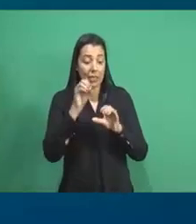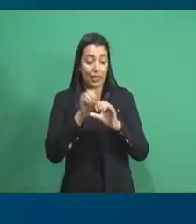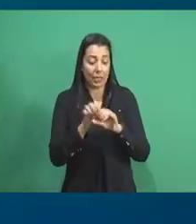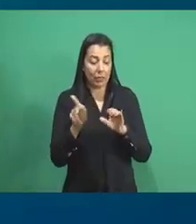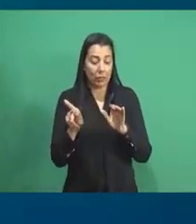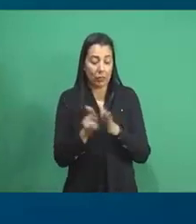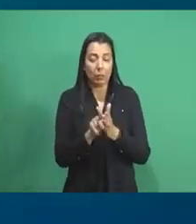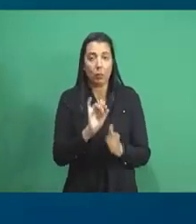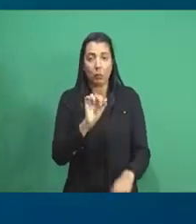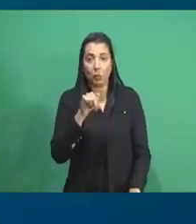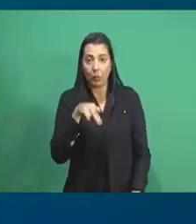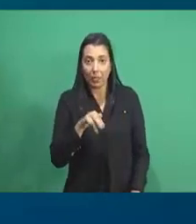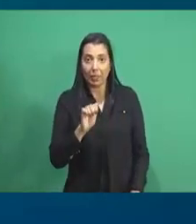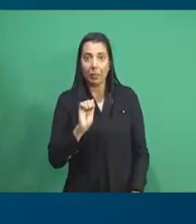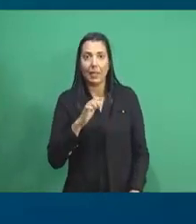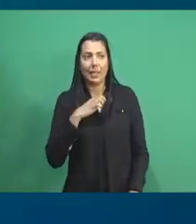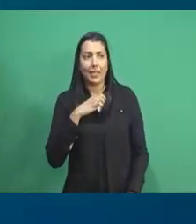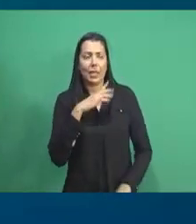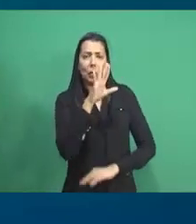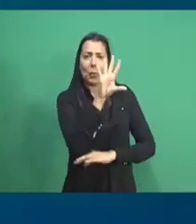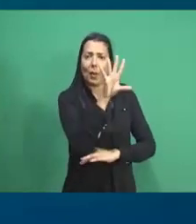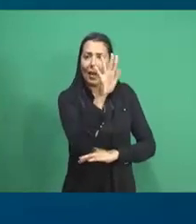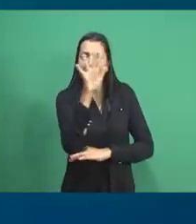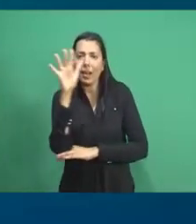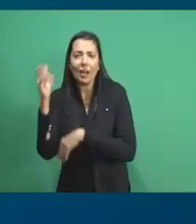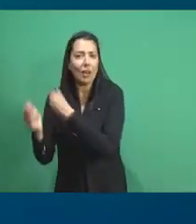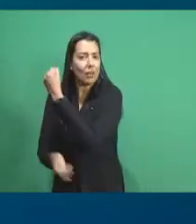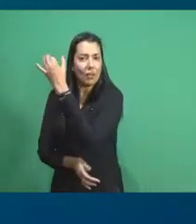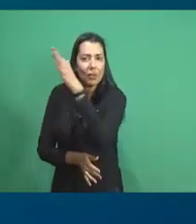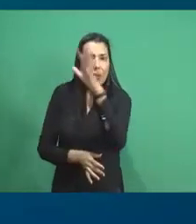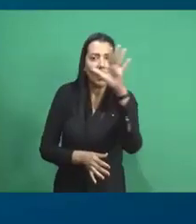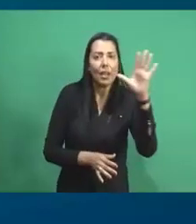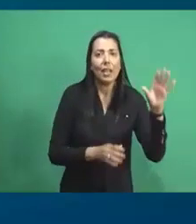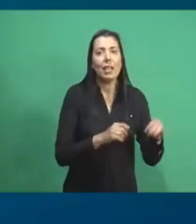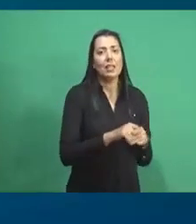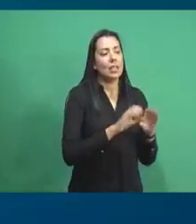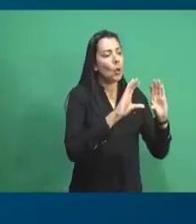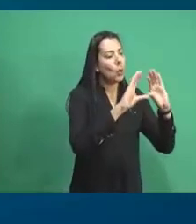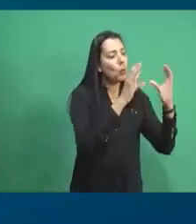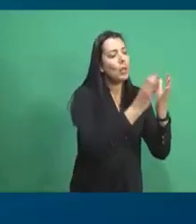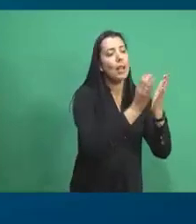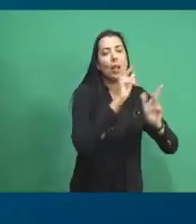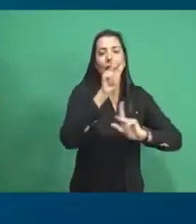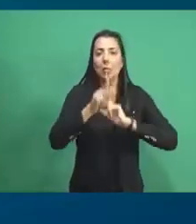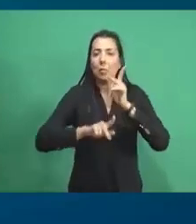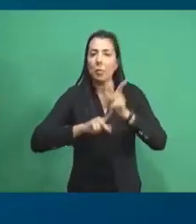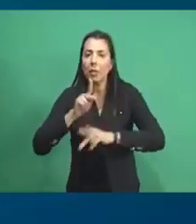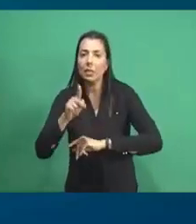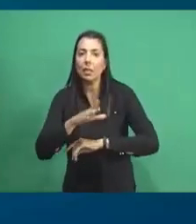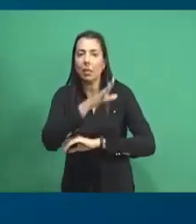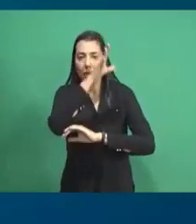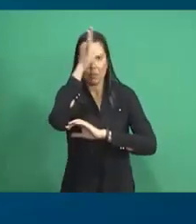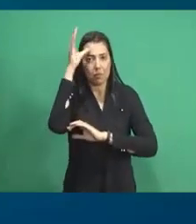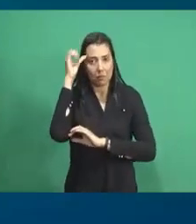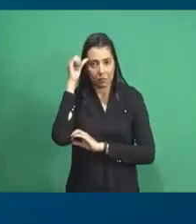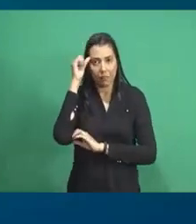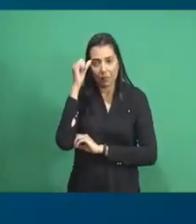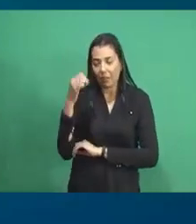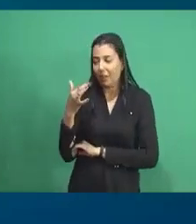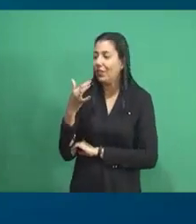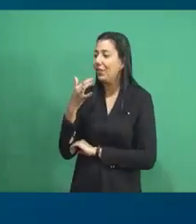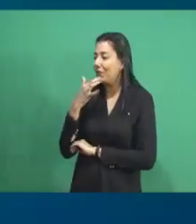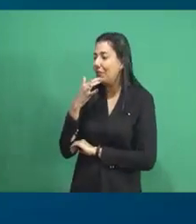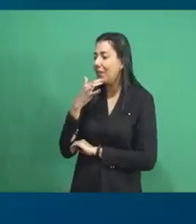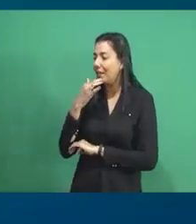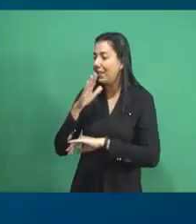IMPA nós temos um bosque, onde a comunidade, a população de Manaus conhece